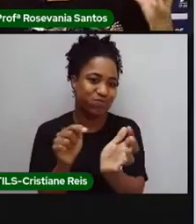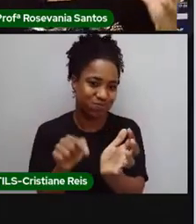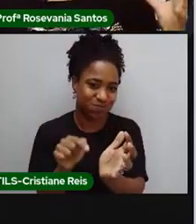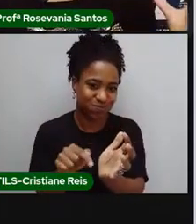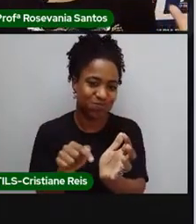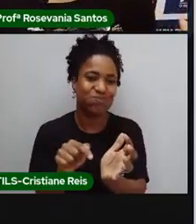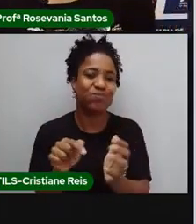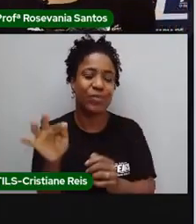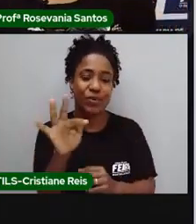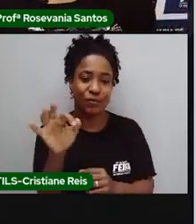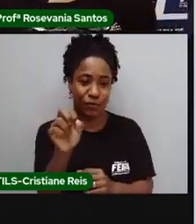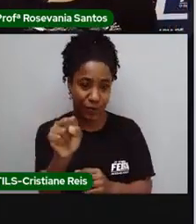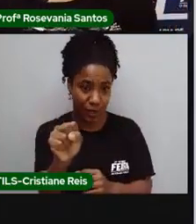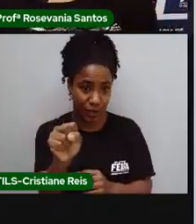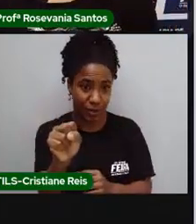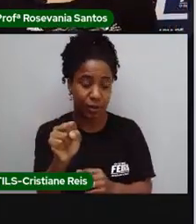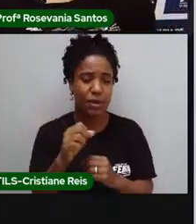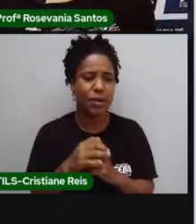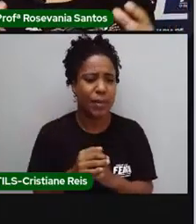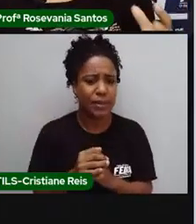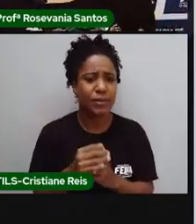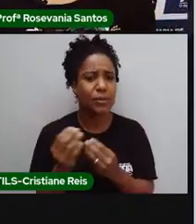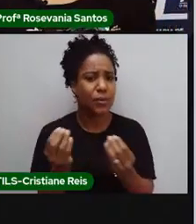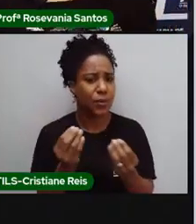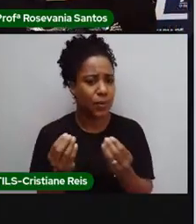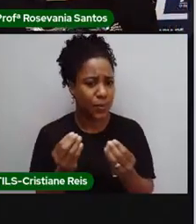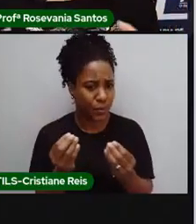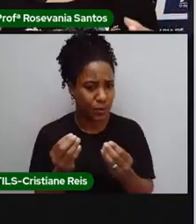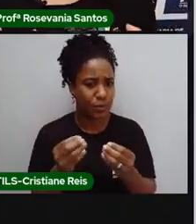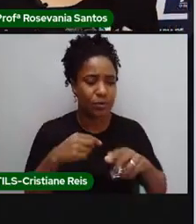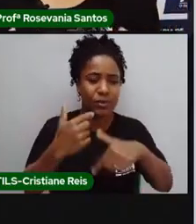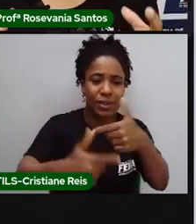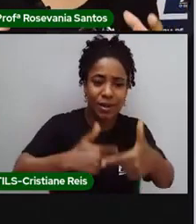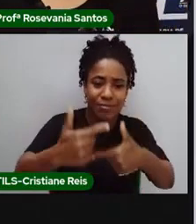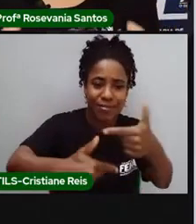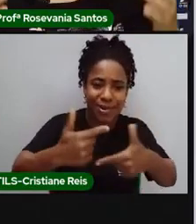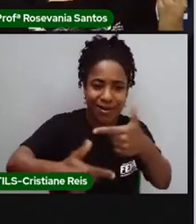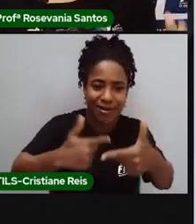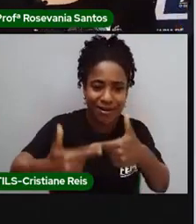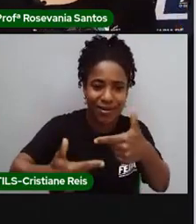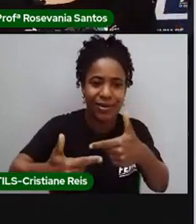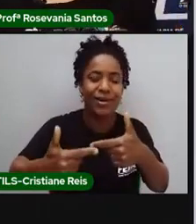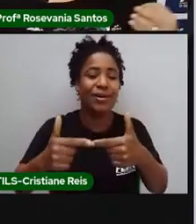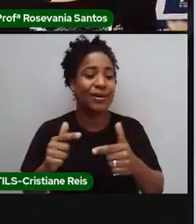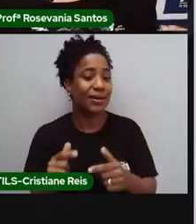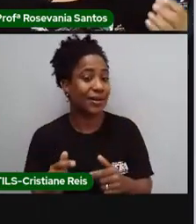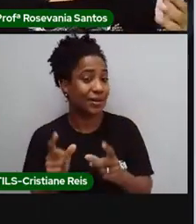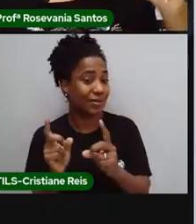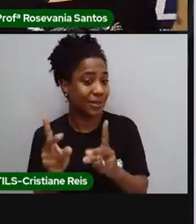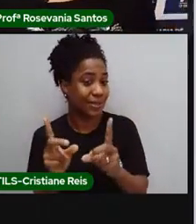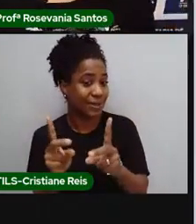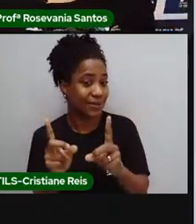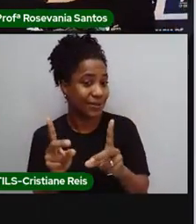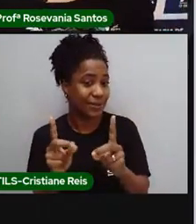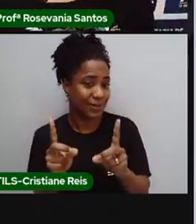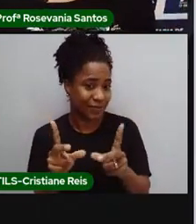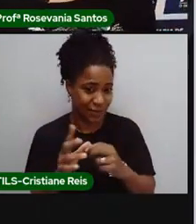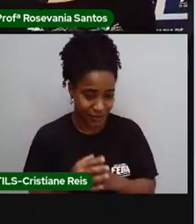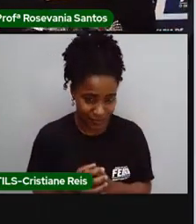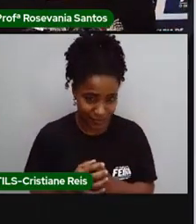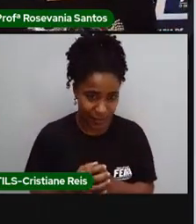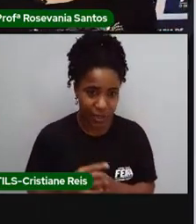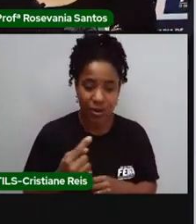ele vai favorecer para esses dois setores? Ele vai dar um suporte para o setor, no caso, né, o